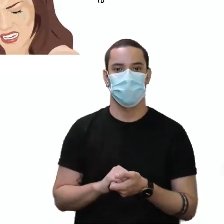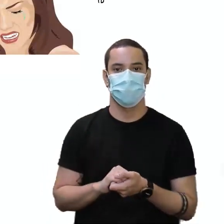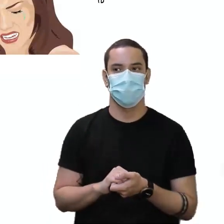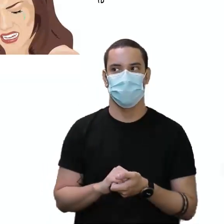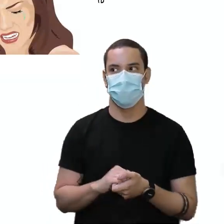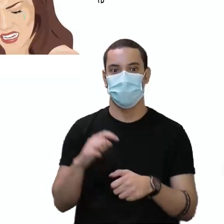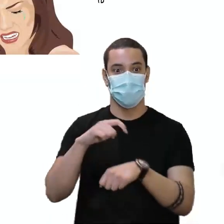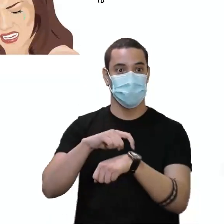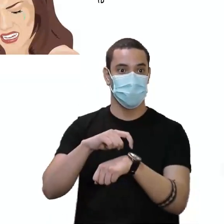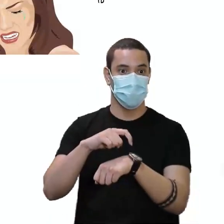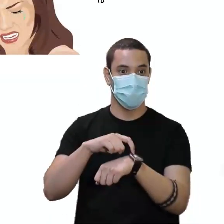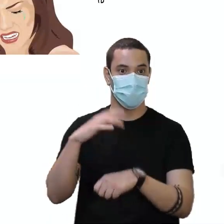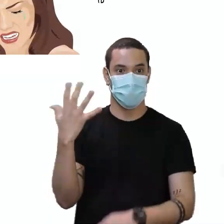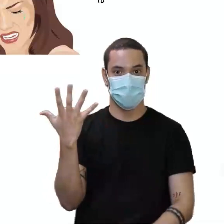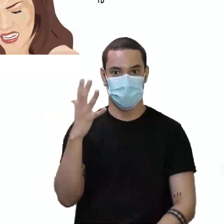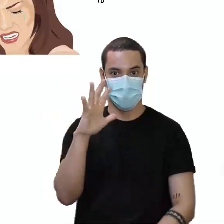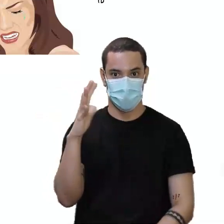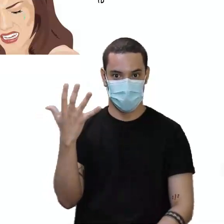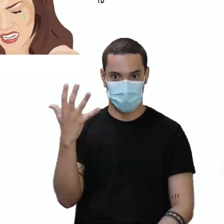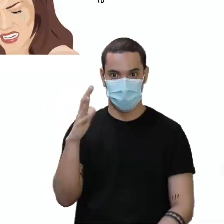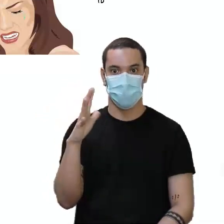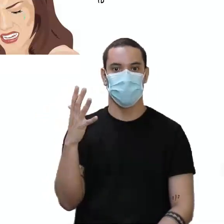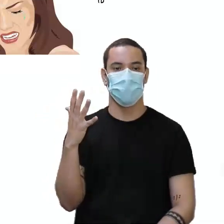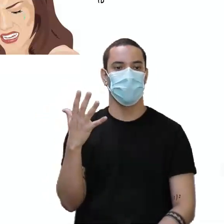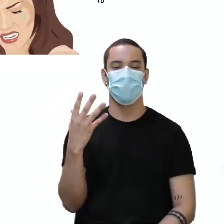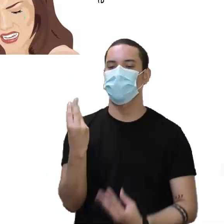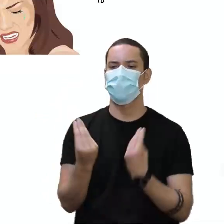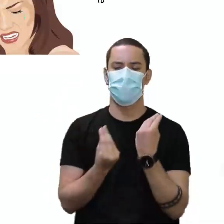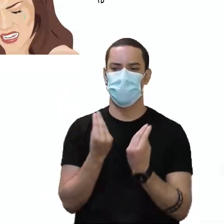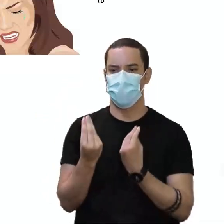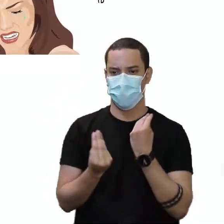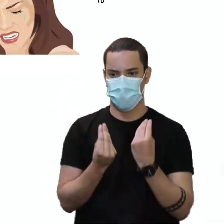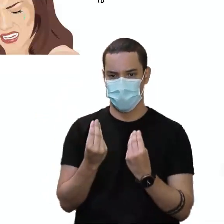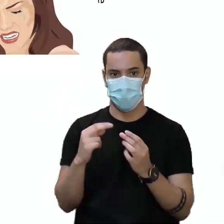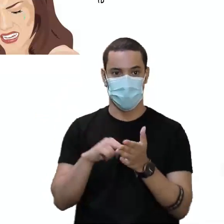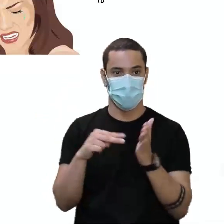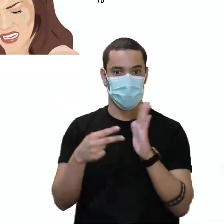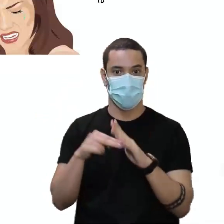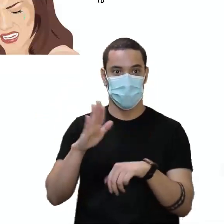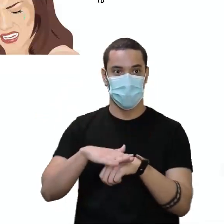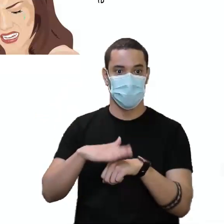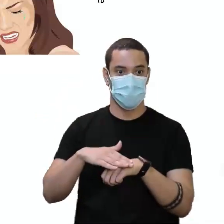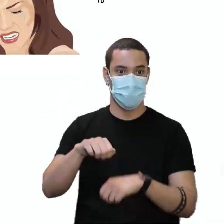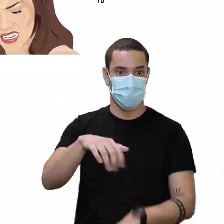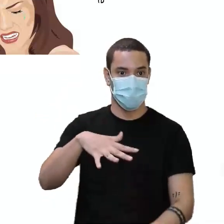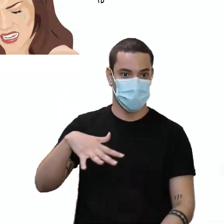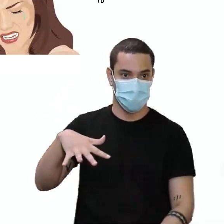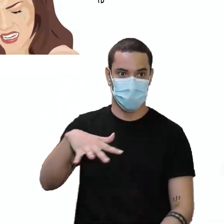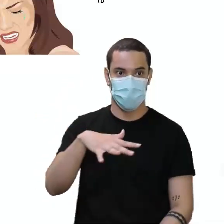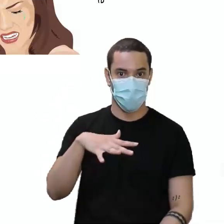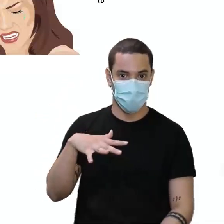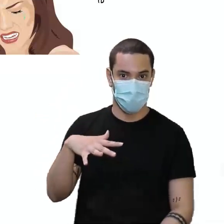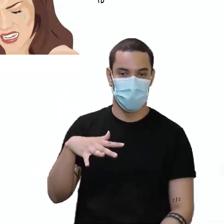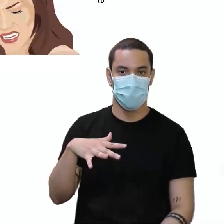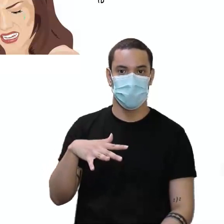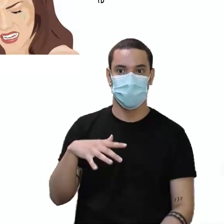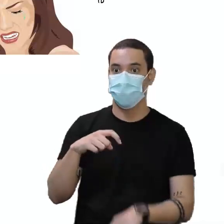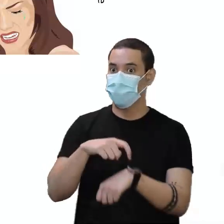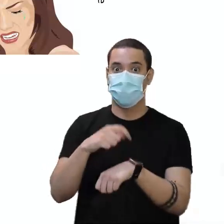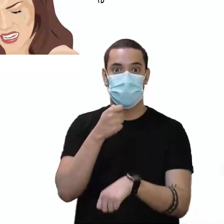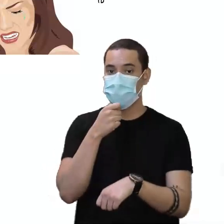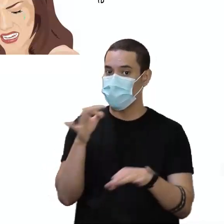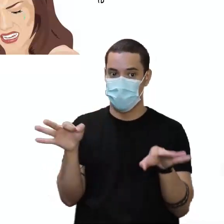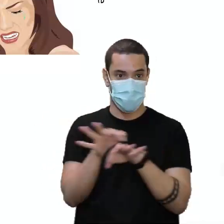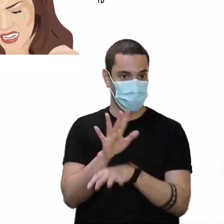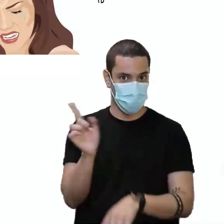essas expressões de tempo, essas time expressions, tá? Que são ações que ainda, expressões de um tempo que ainda não